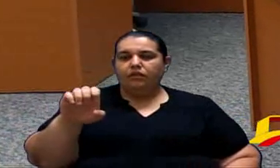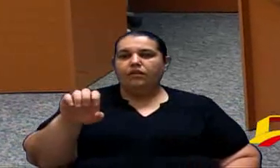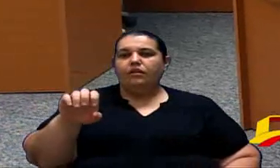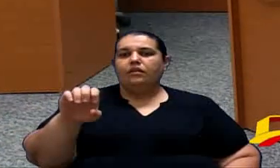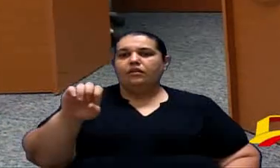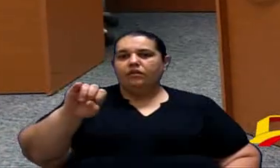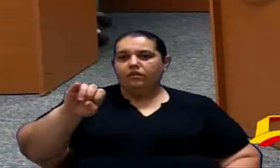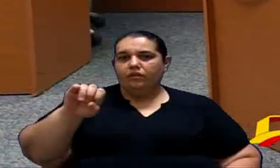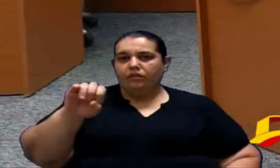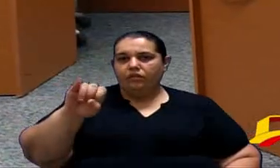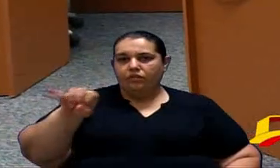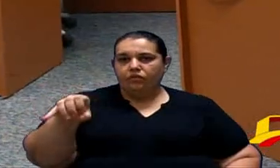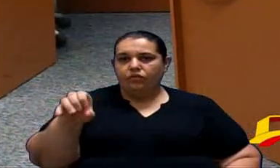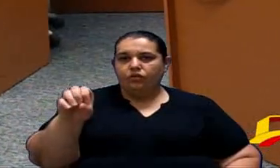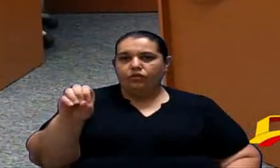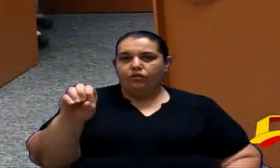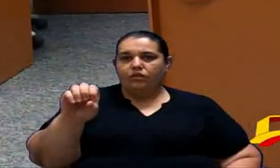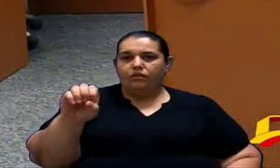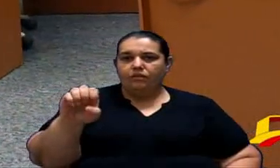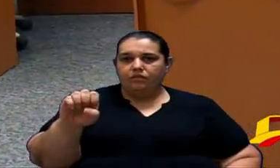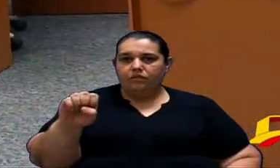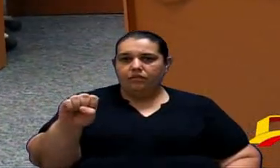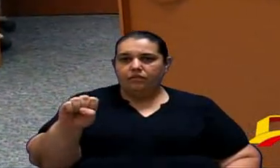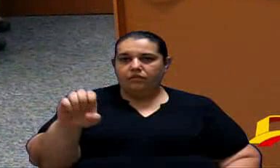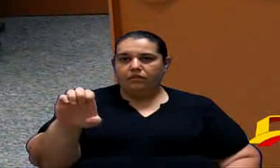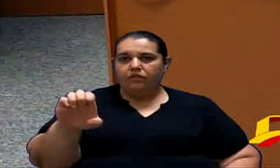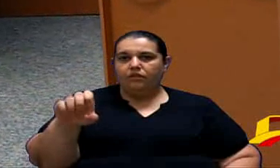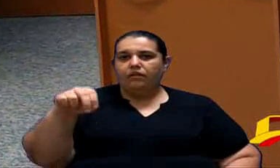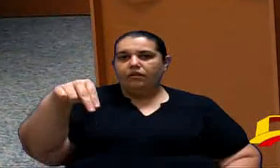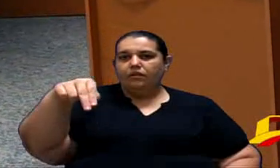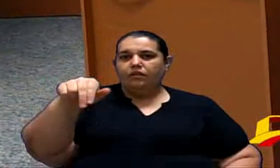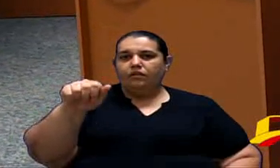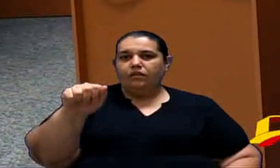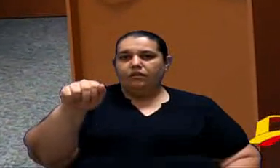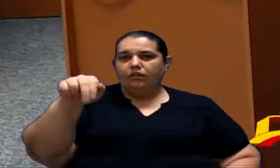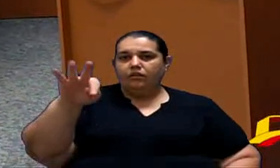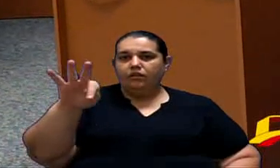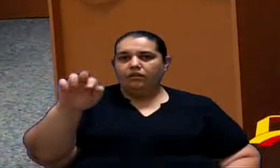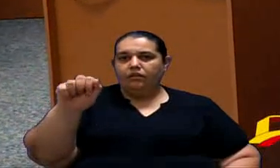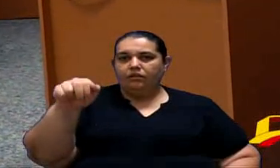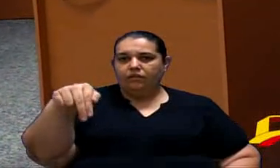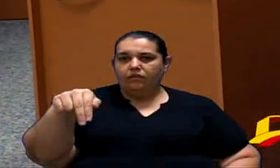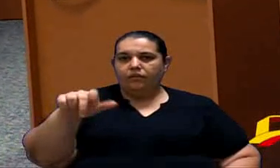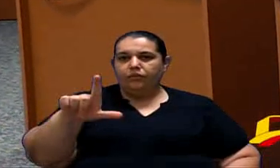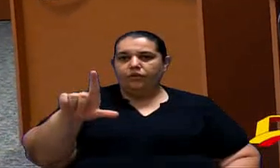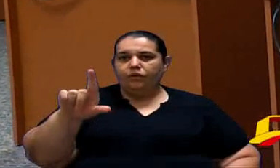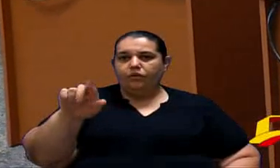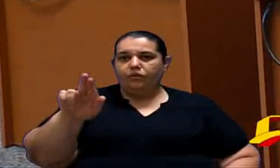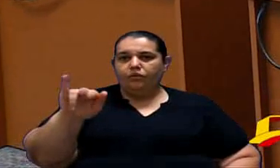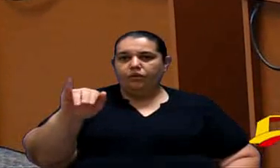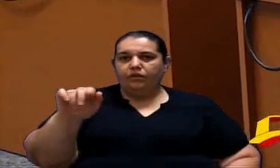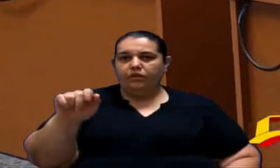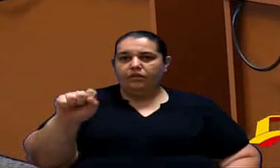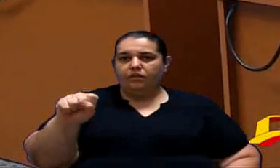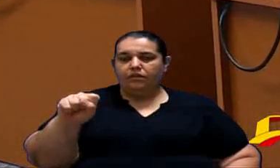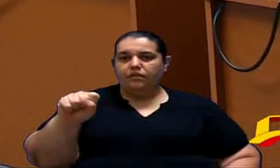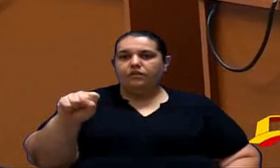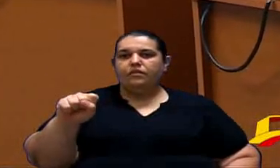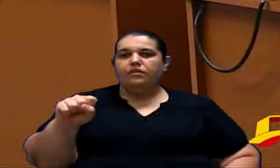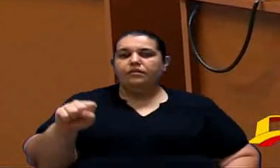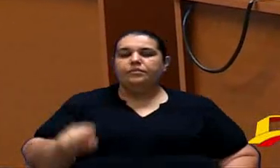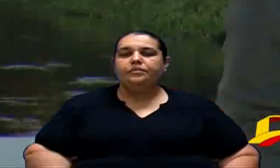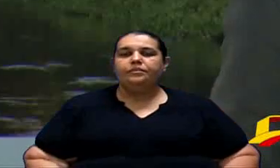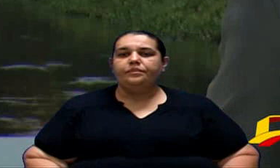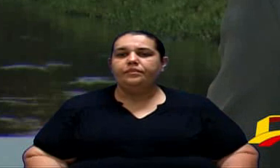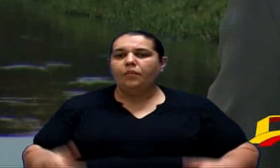Francisco Pretel Fernandes, Natan Henrique Souza, Luís Carlos Bevilacqua. Muito obrigado